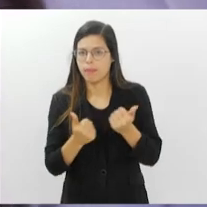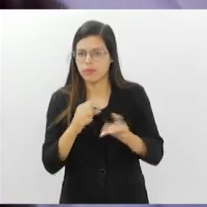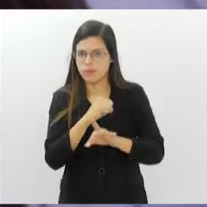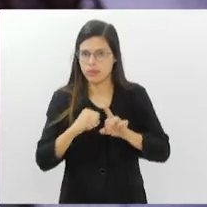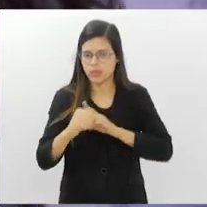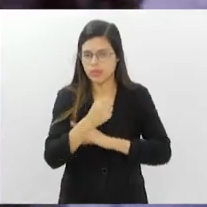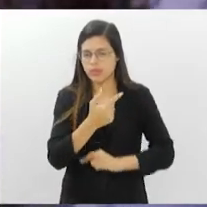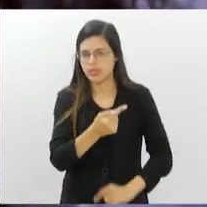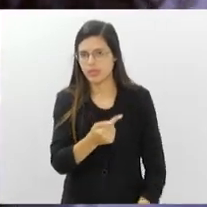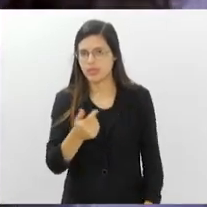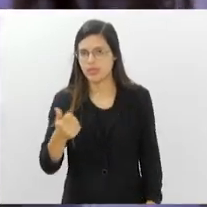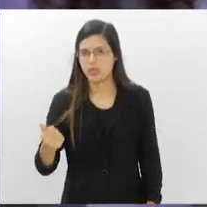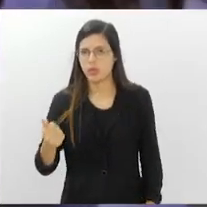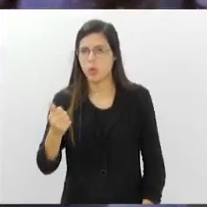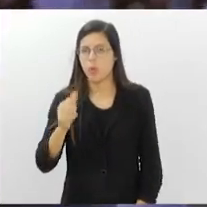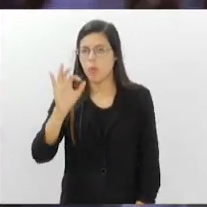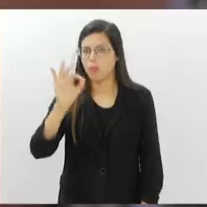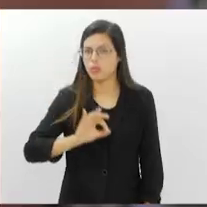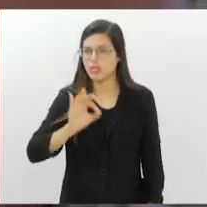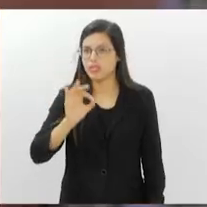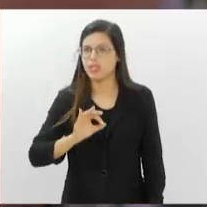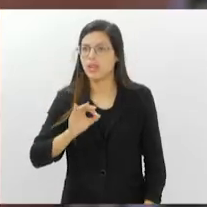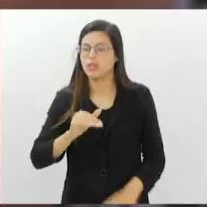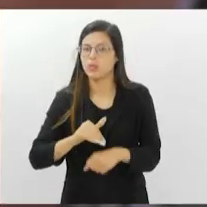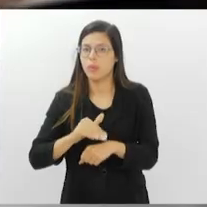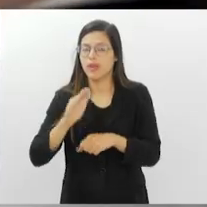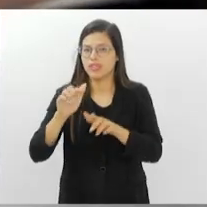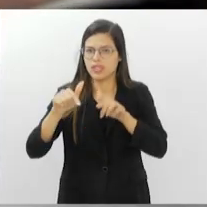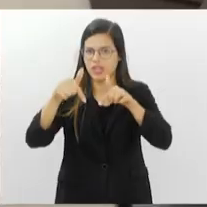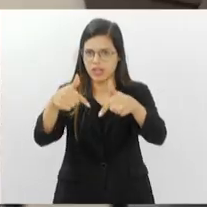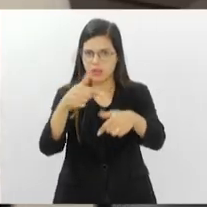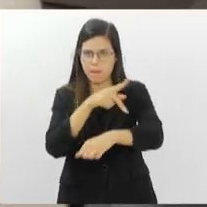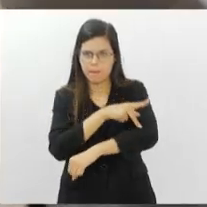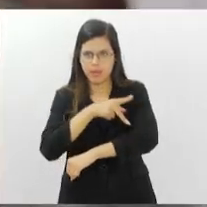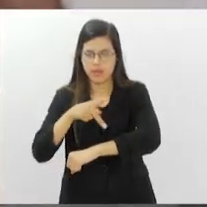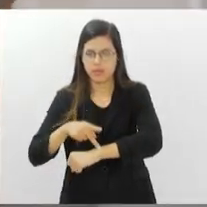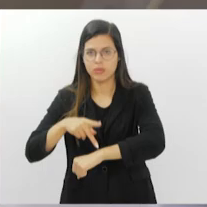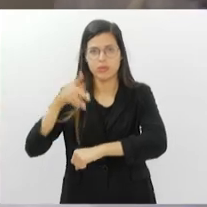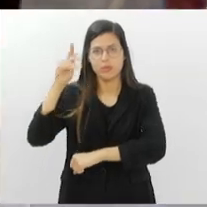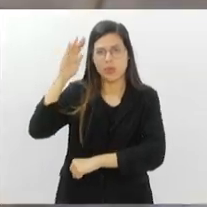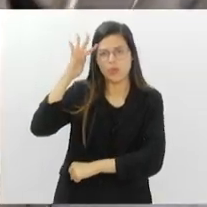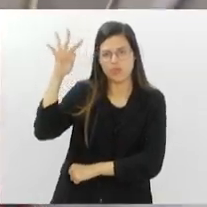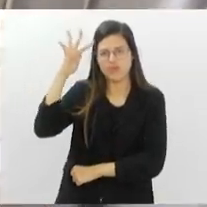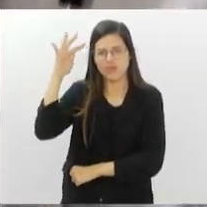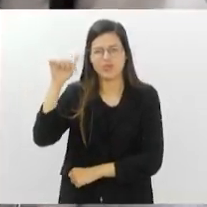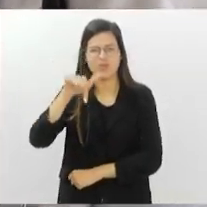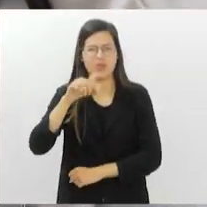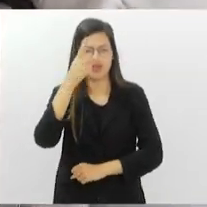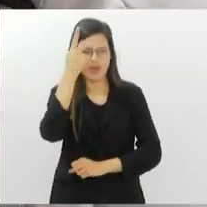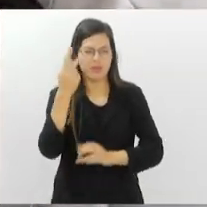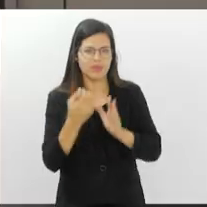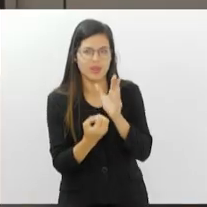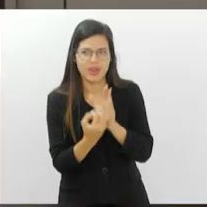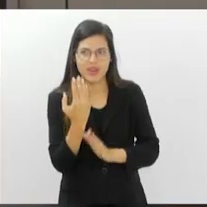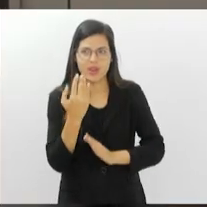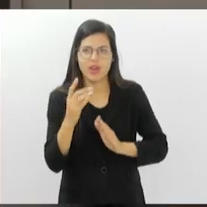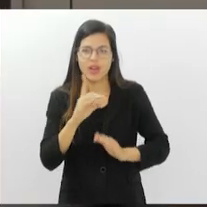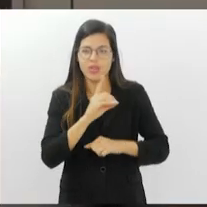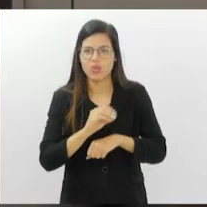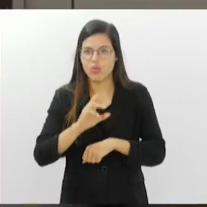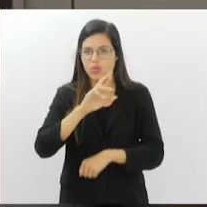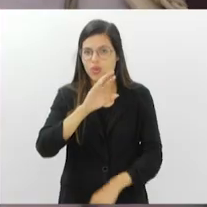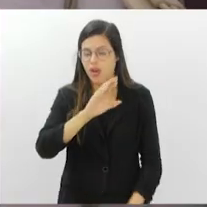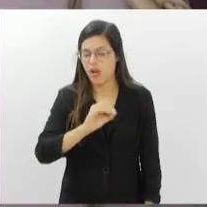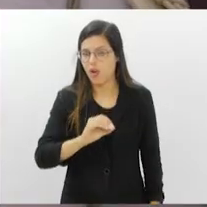71% a mais de ações pedagógicas. O sonho da fundadora do Pro Criança Cardíaca doutora Rosa